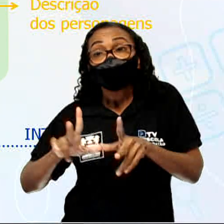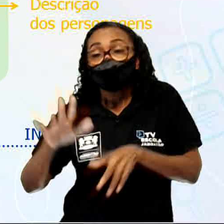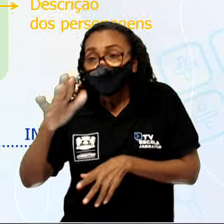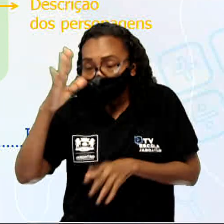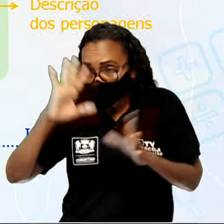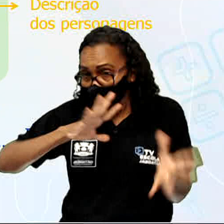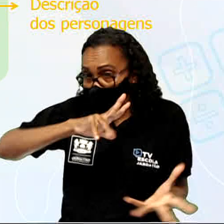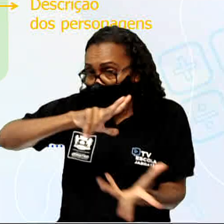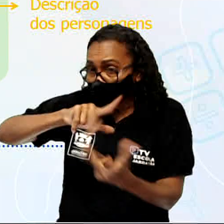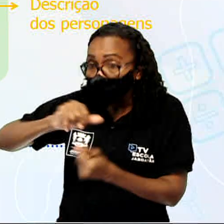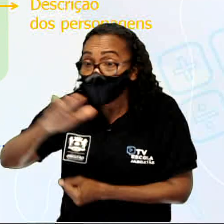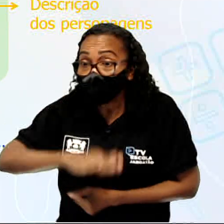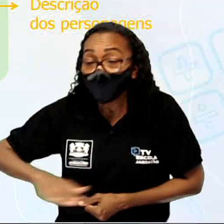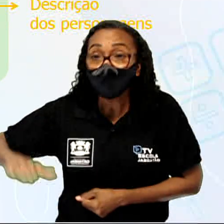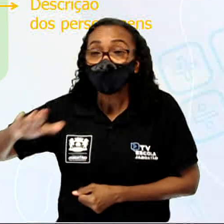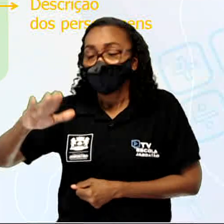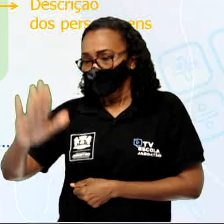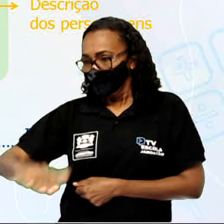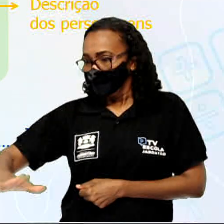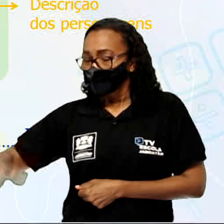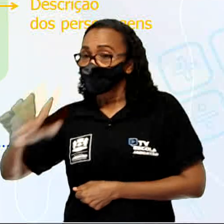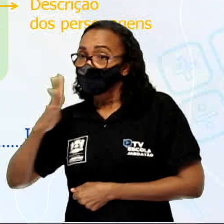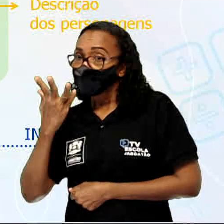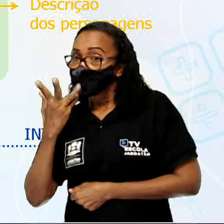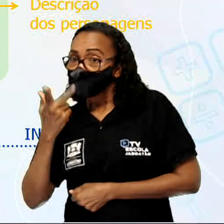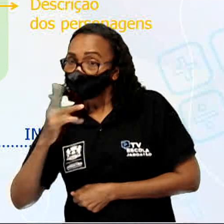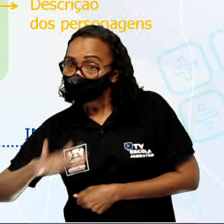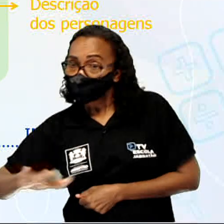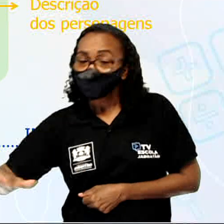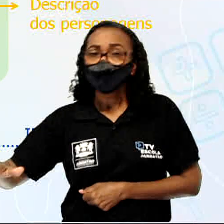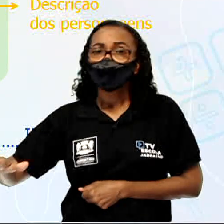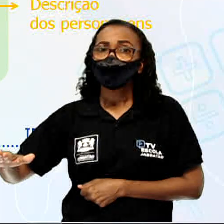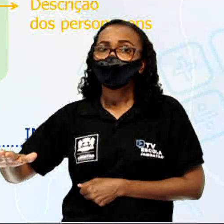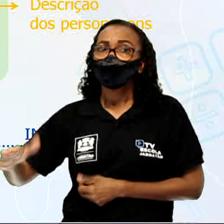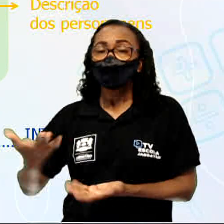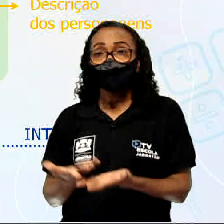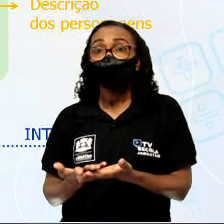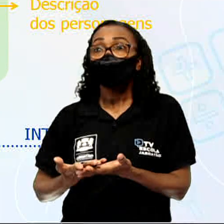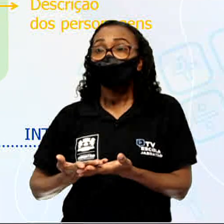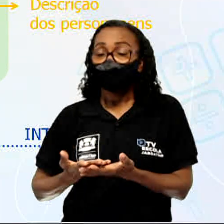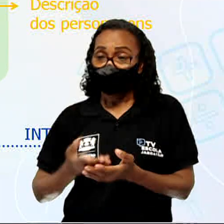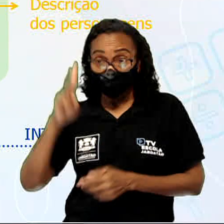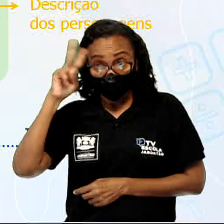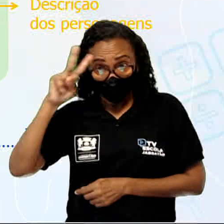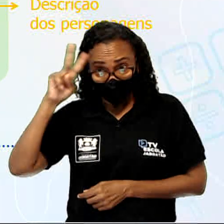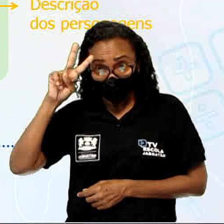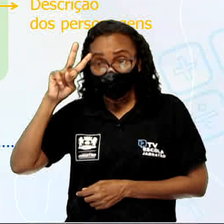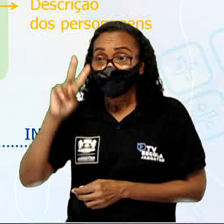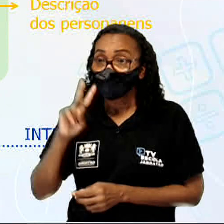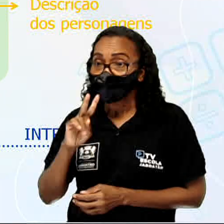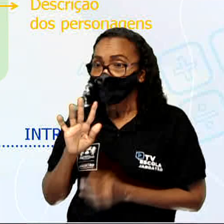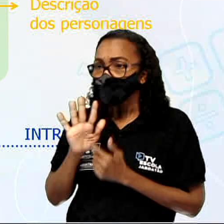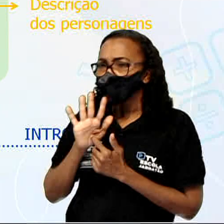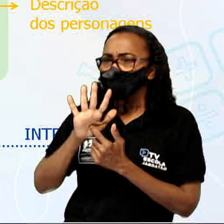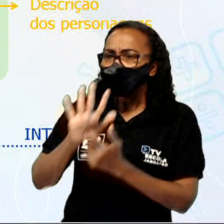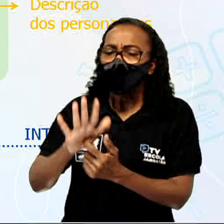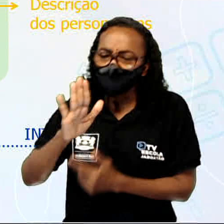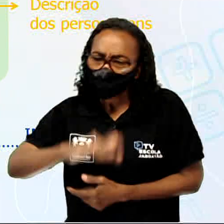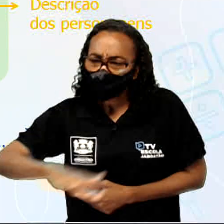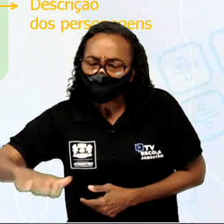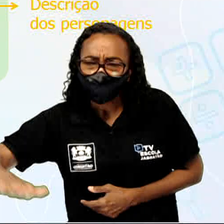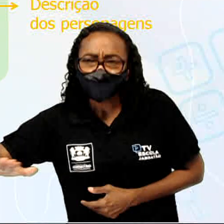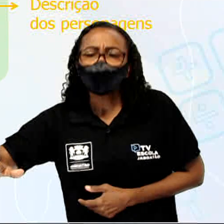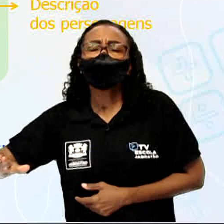início das nossas aulas, que eu tenho falado que essas histórias, elas dão vozes às crianças. Então, é muito confortável para a criança, que